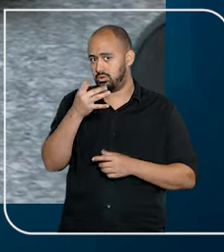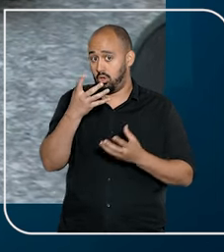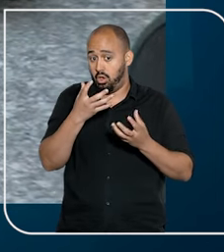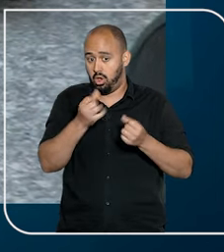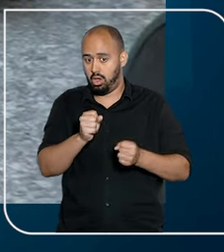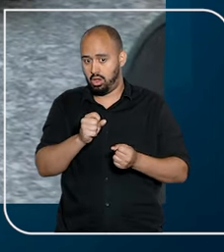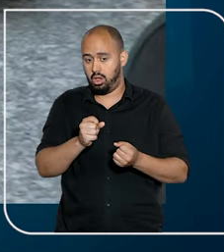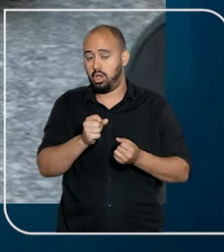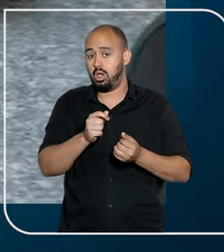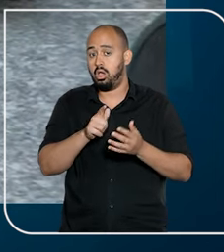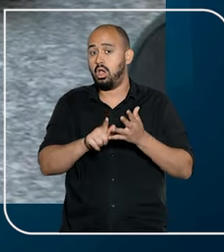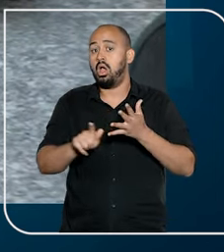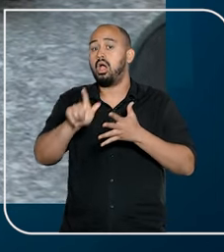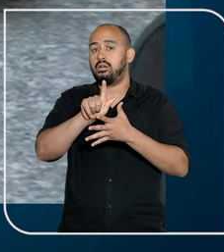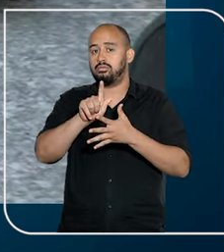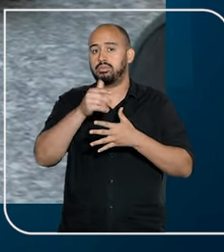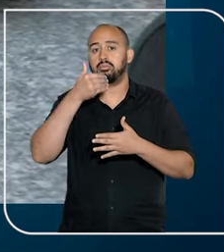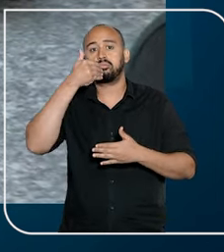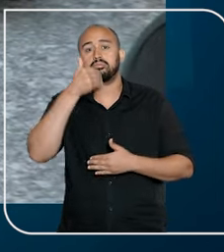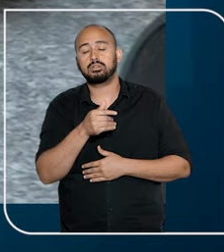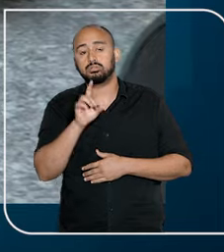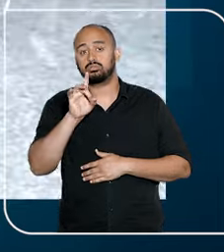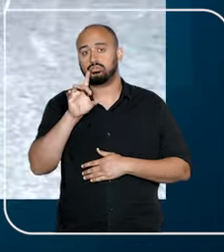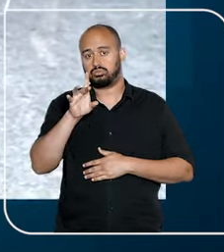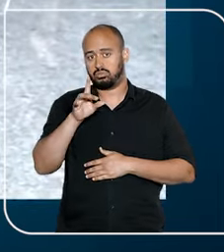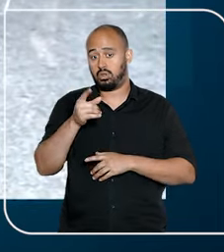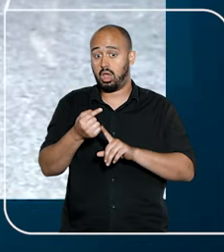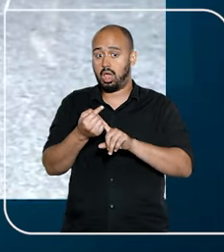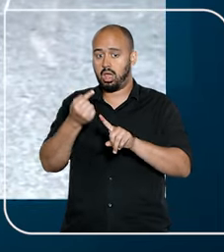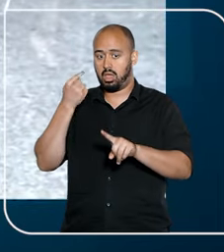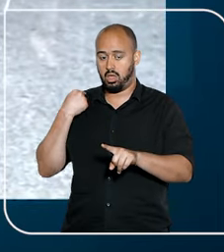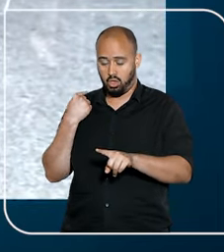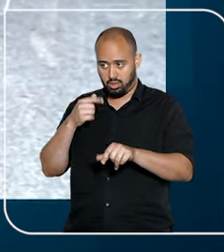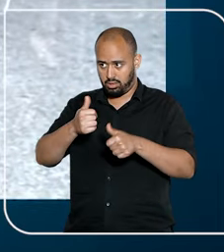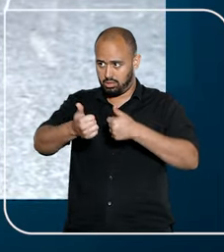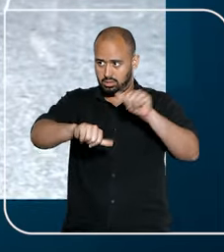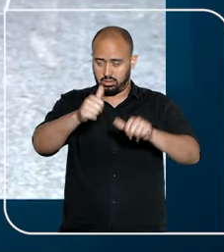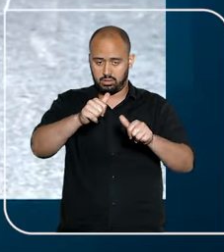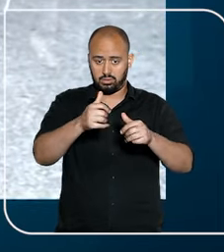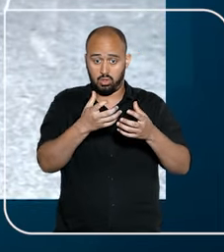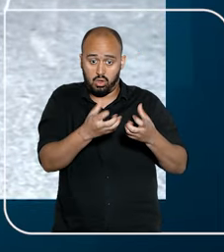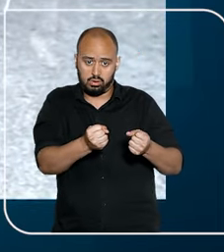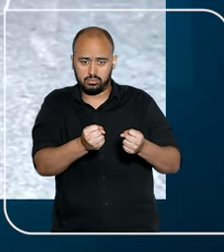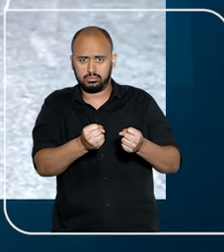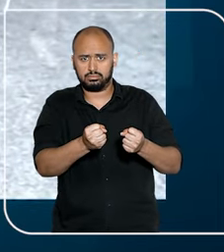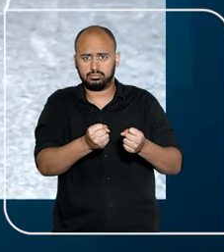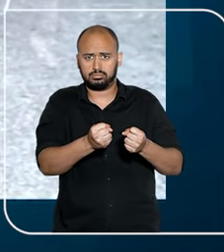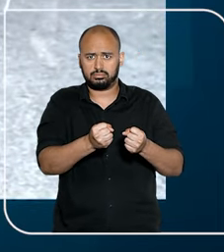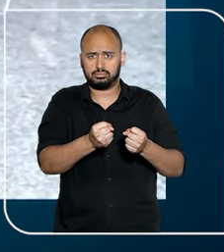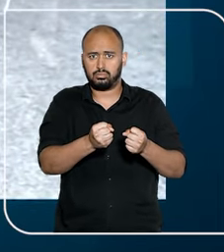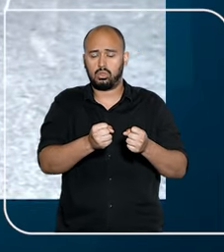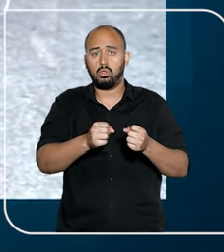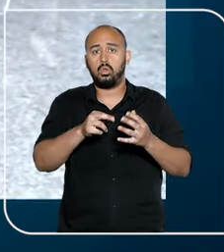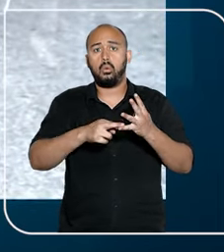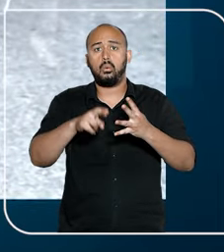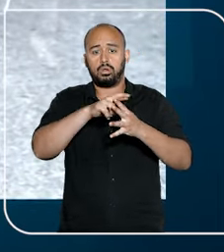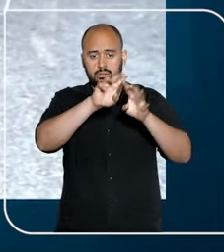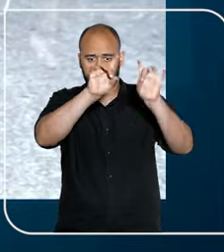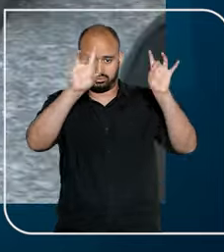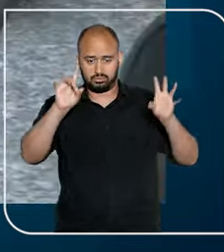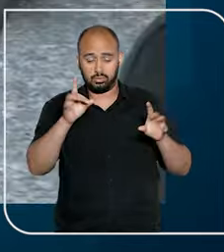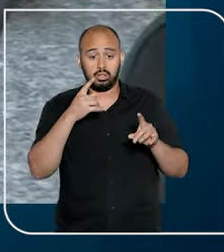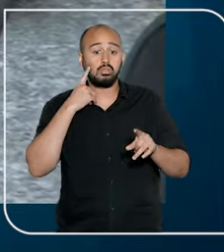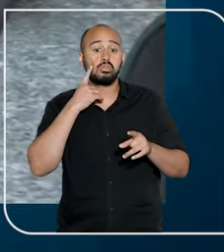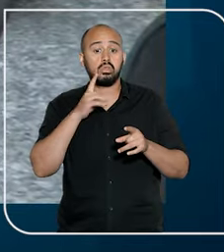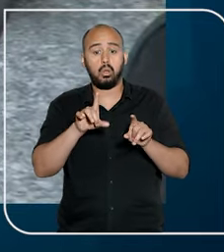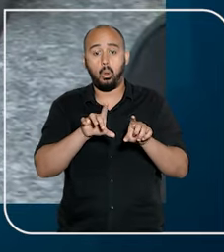eventual acolhimento do agravo interposto pela defesa exigiria não só a antecipação da análise sobre a admissão do recurso extraordinário,